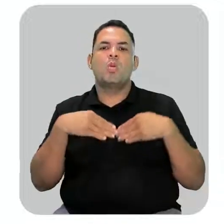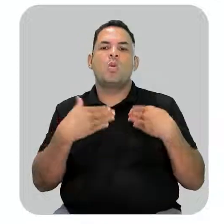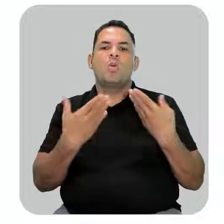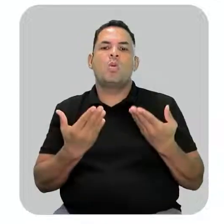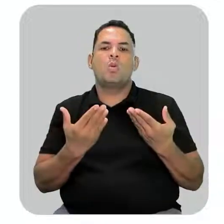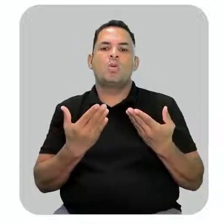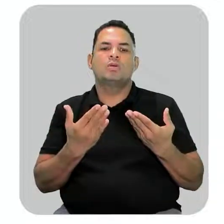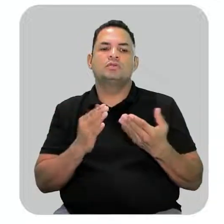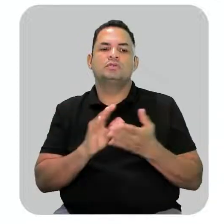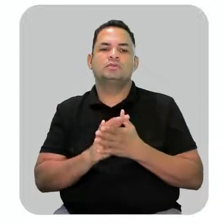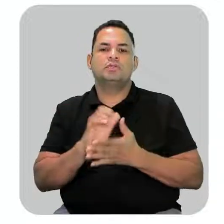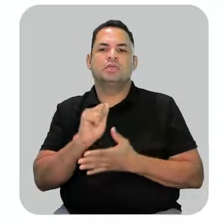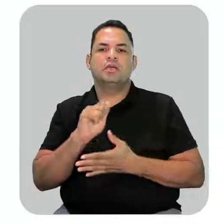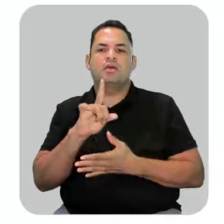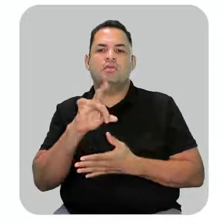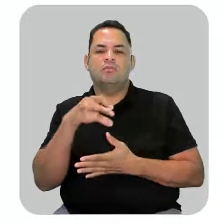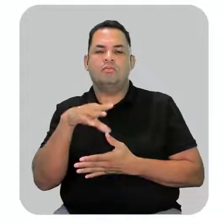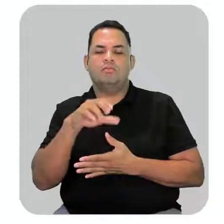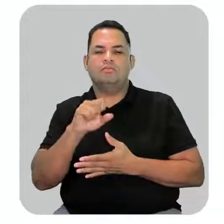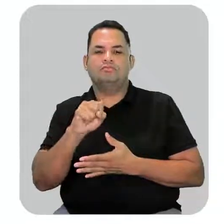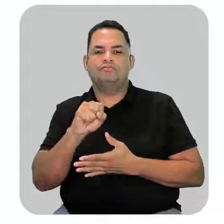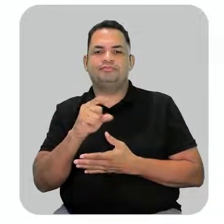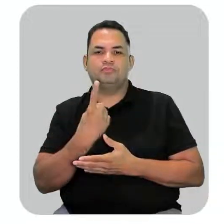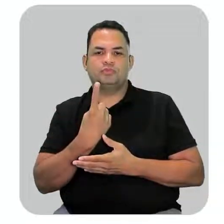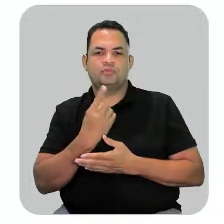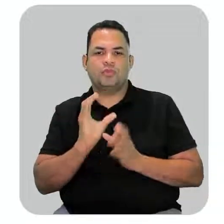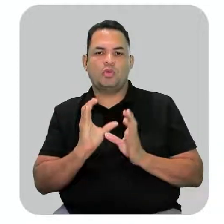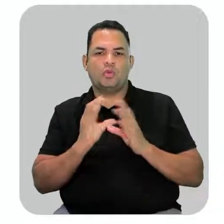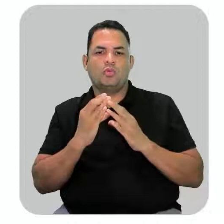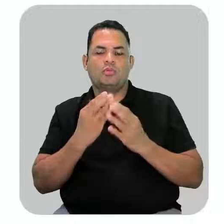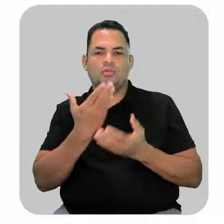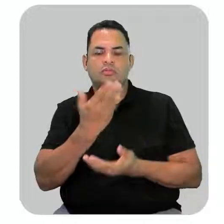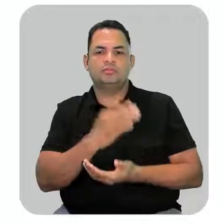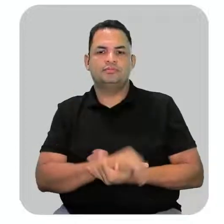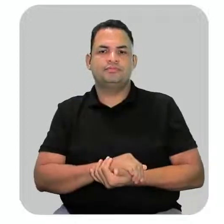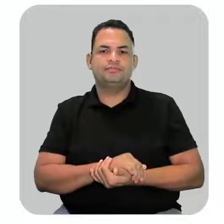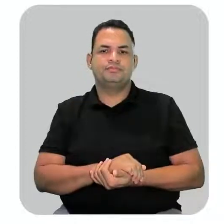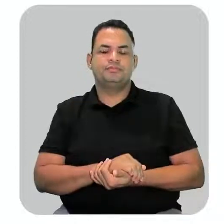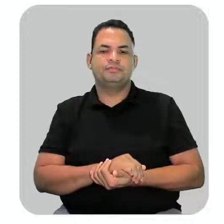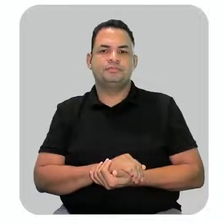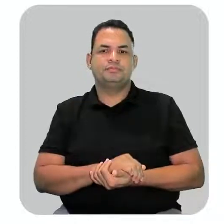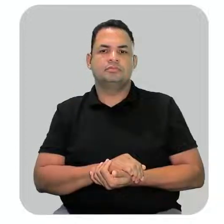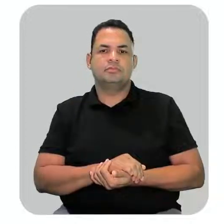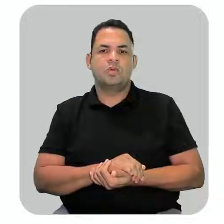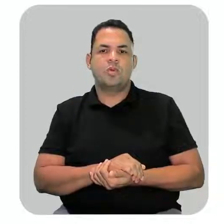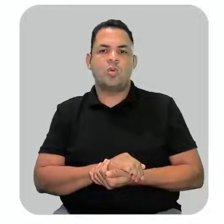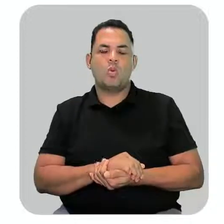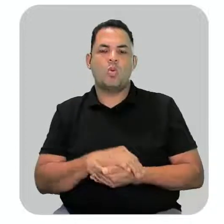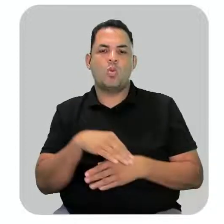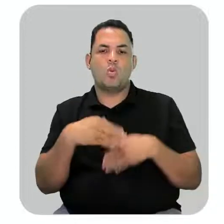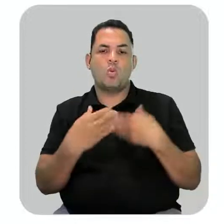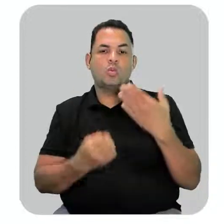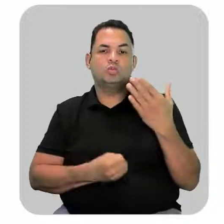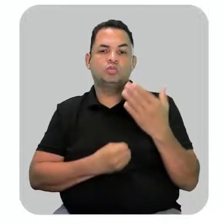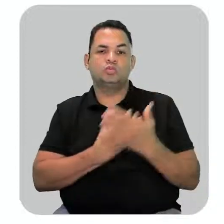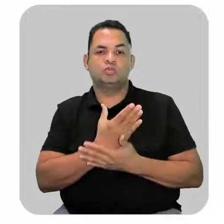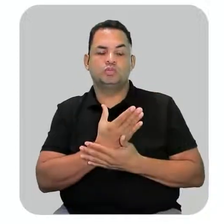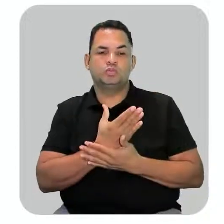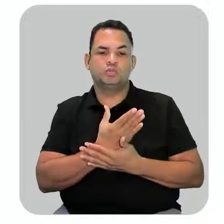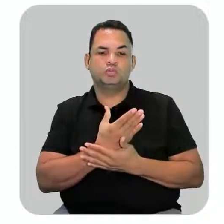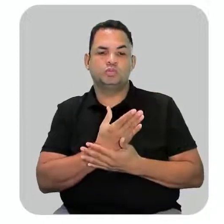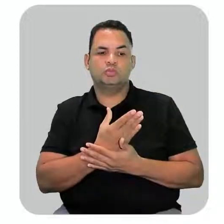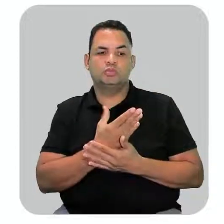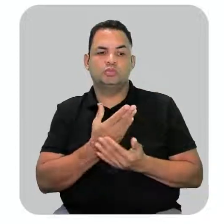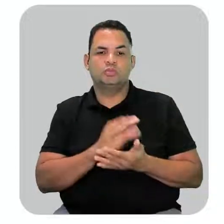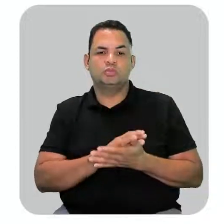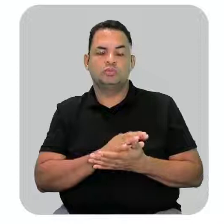tiver aldeídos com apenas um grupo funcional. Quando aparecer aldeídos com